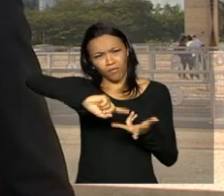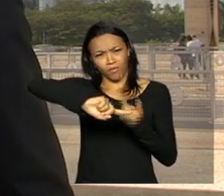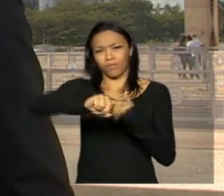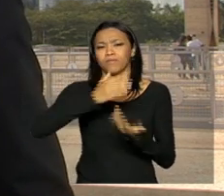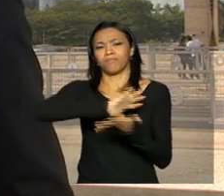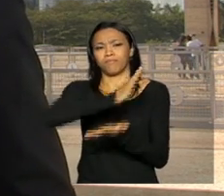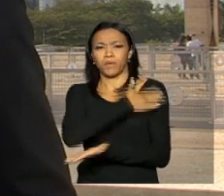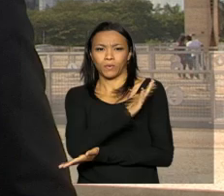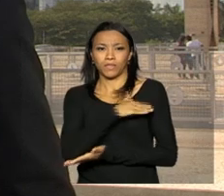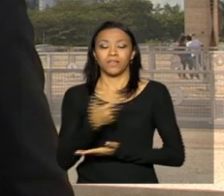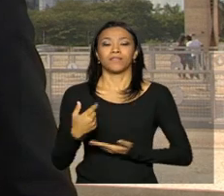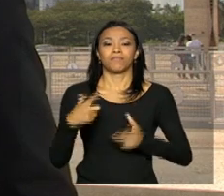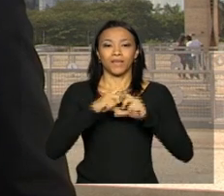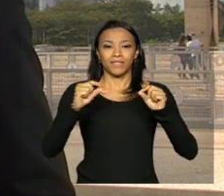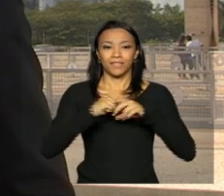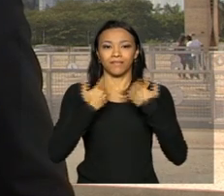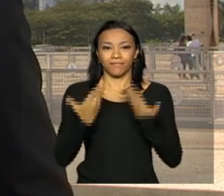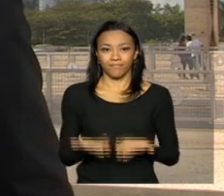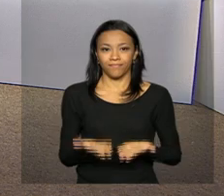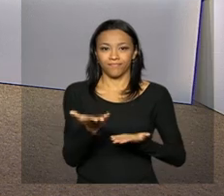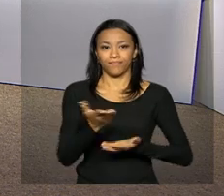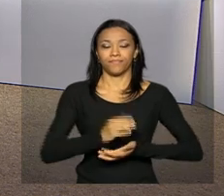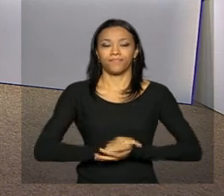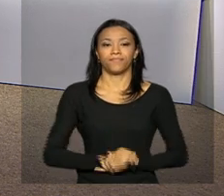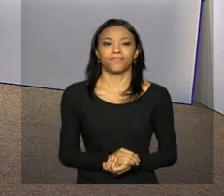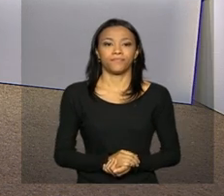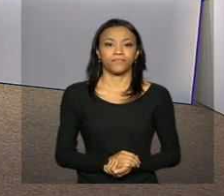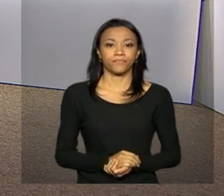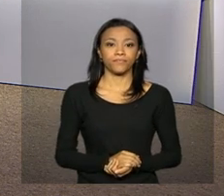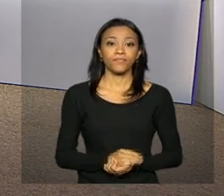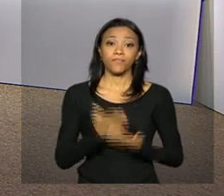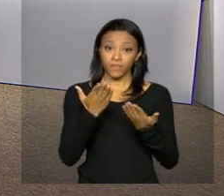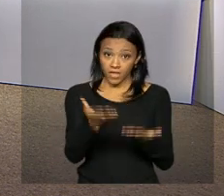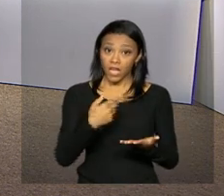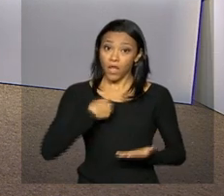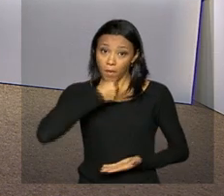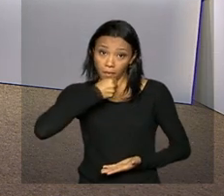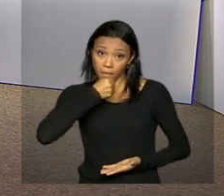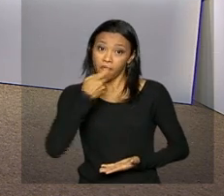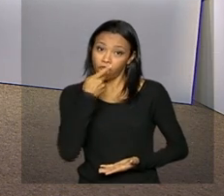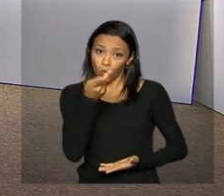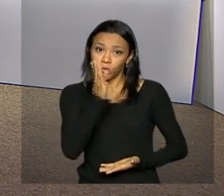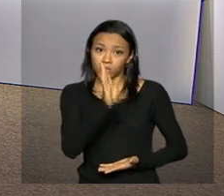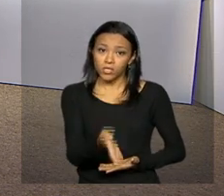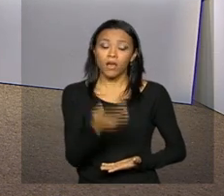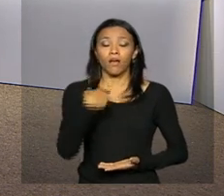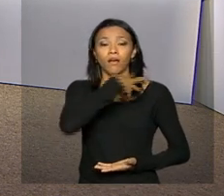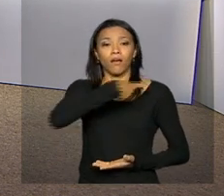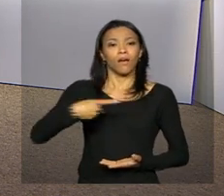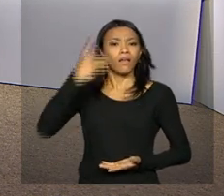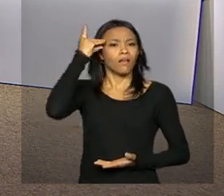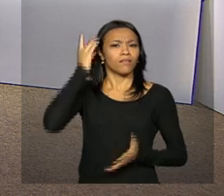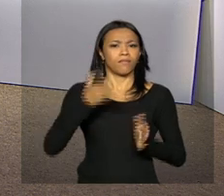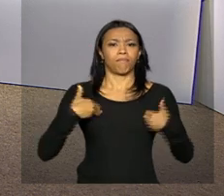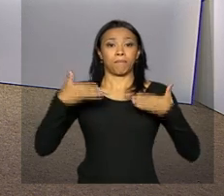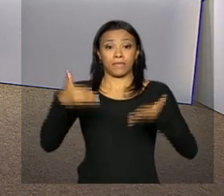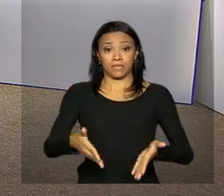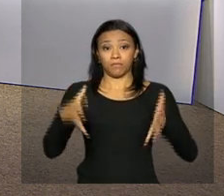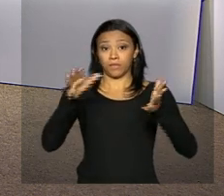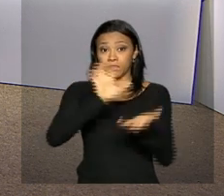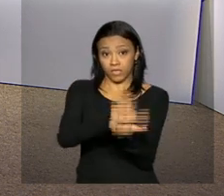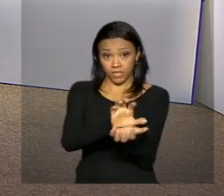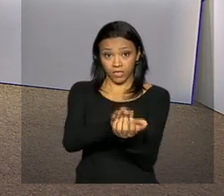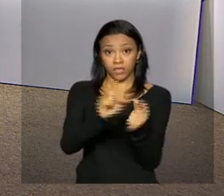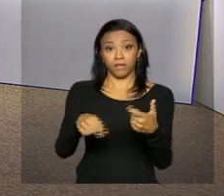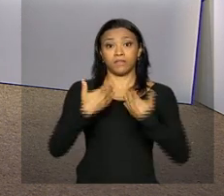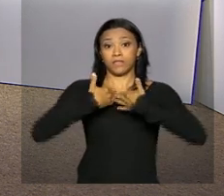De Brasília, Leandro Alarcon. E como Leandro Alarcon informou, a presidenta Dilma Rousseff participa em Recife da cerimônia